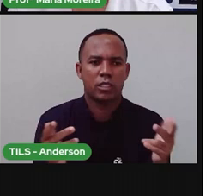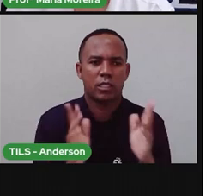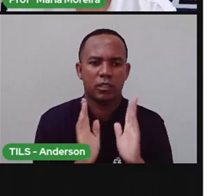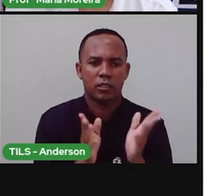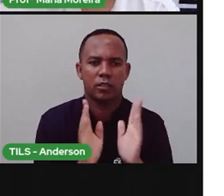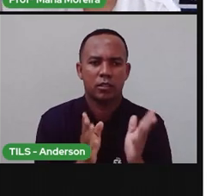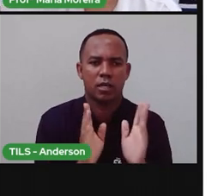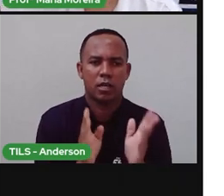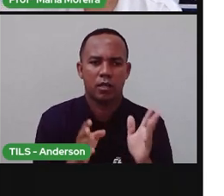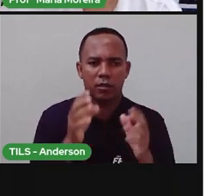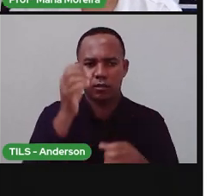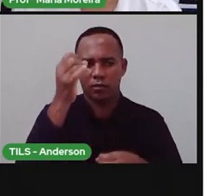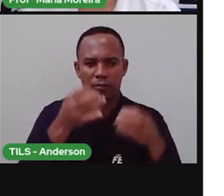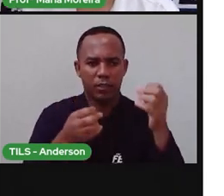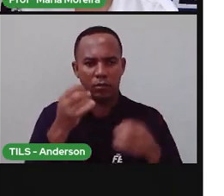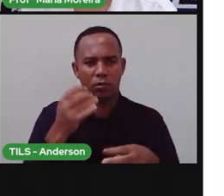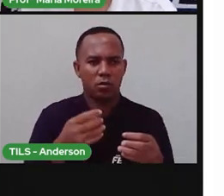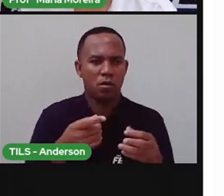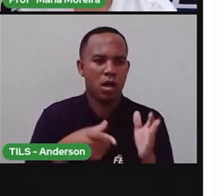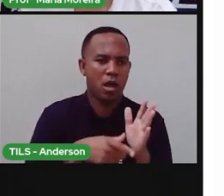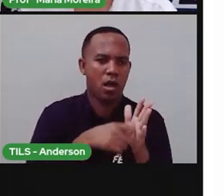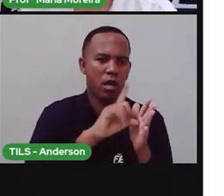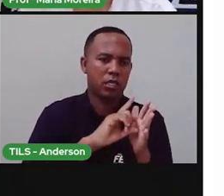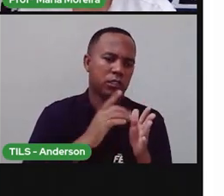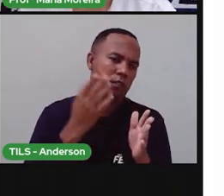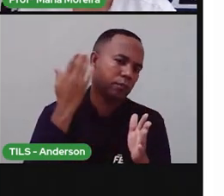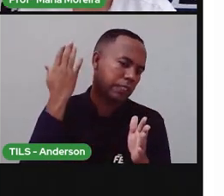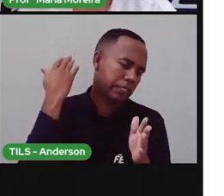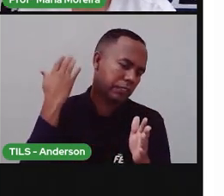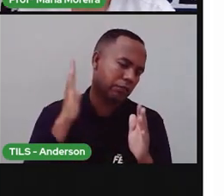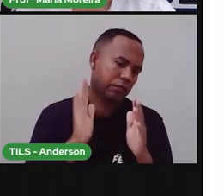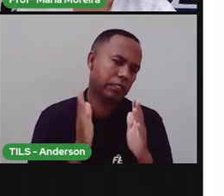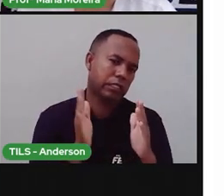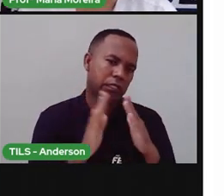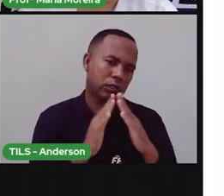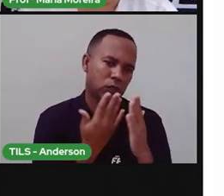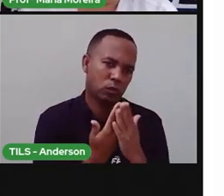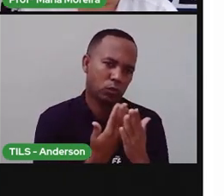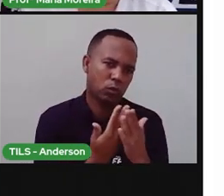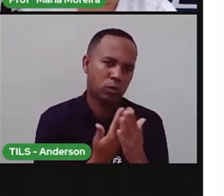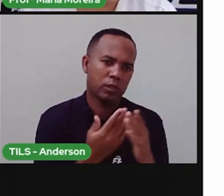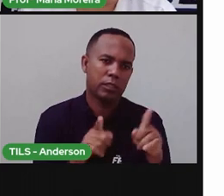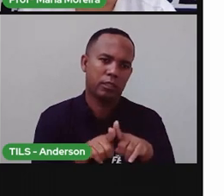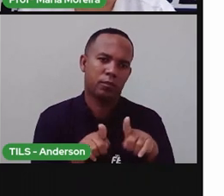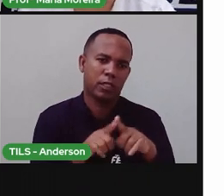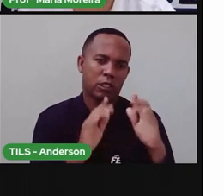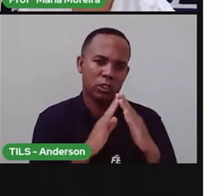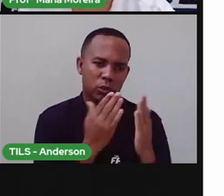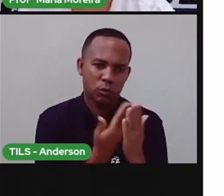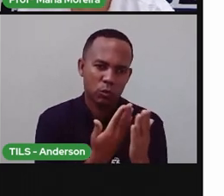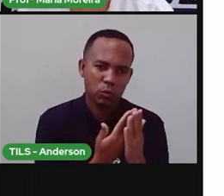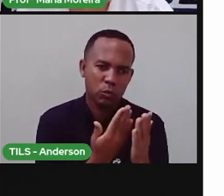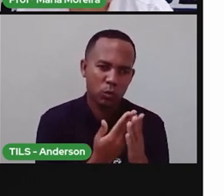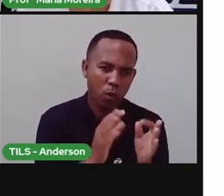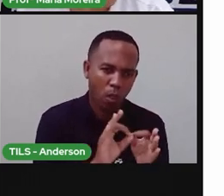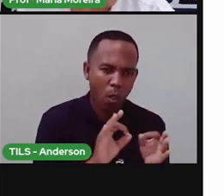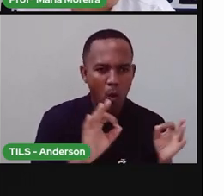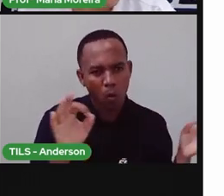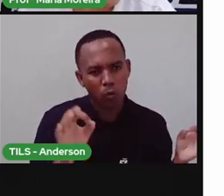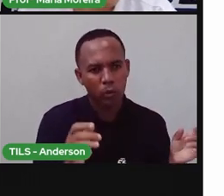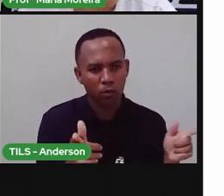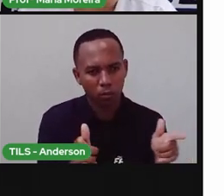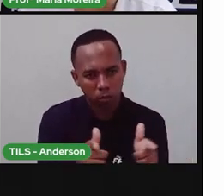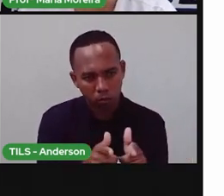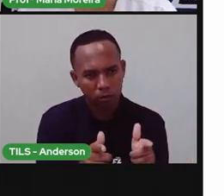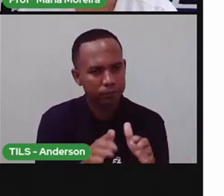aqui, a gente já tinha, na verdade, estudado anteriormente. Algumas aulas, obviamente, serão mais longas, outras serão mais curtas, assim como é